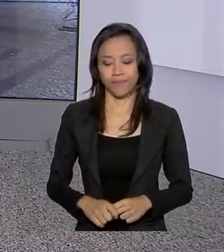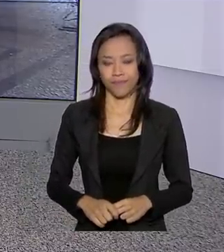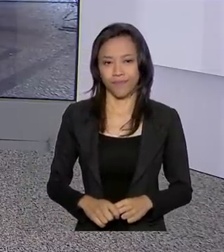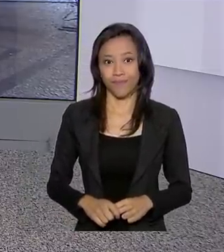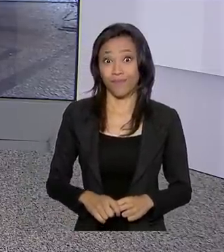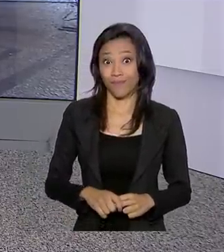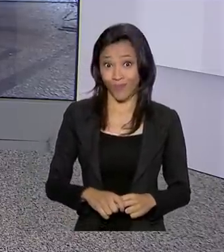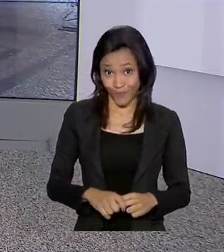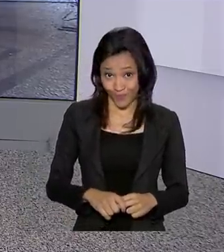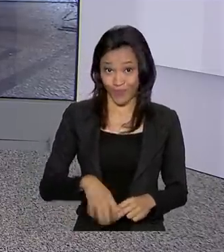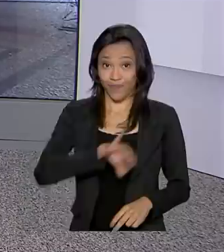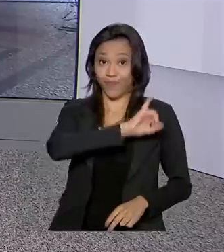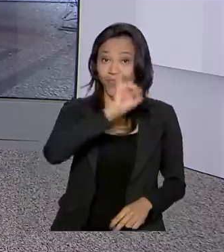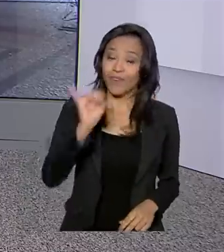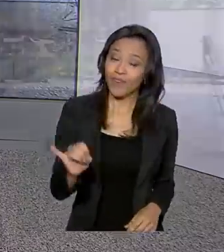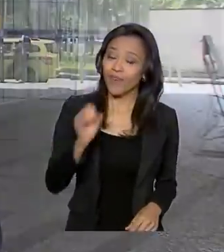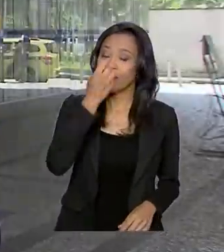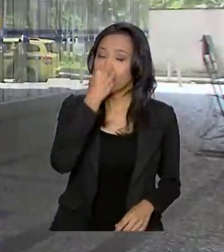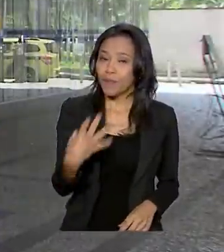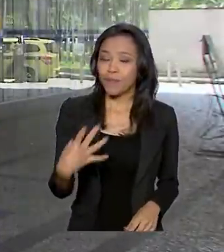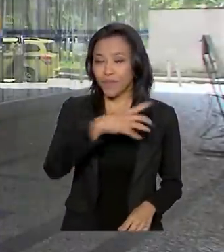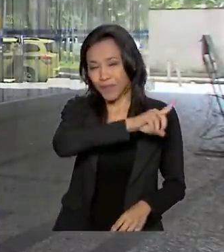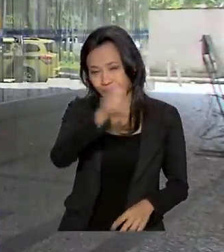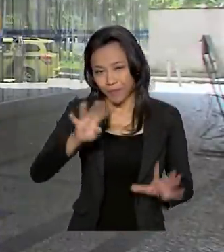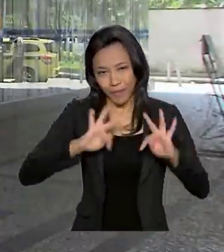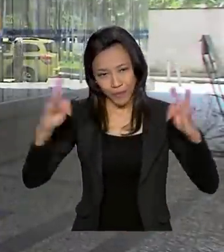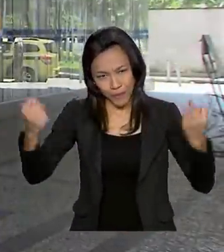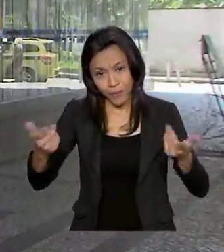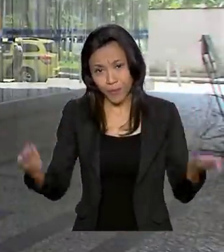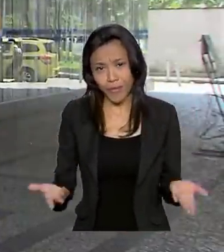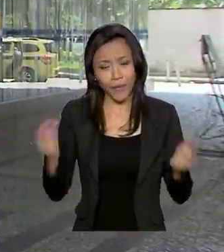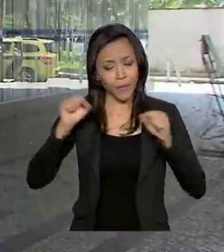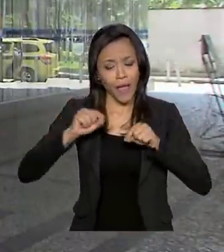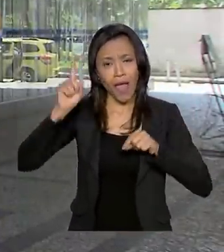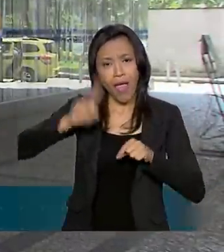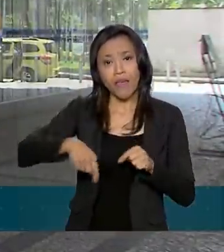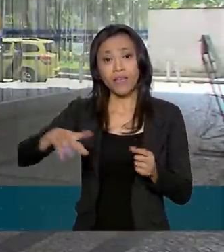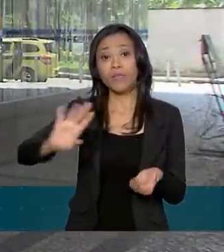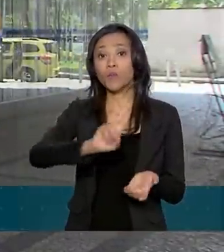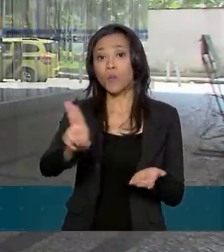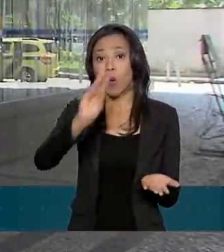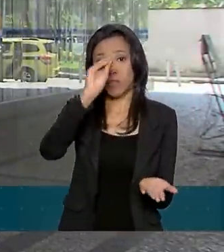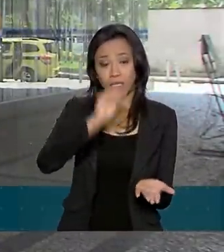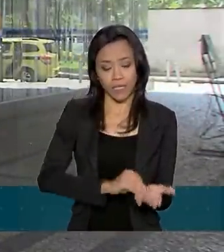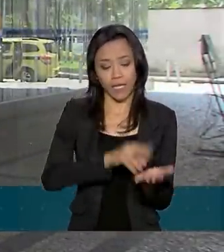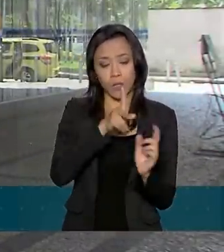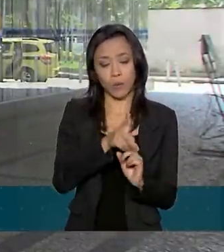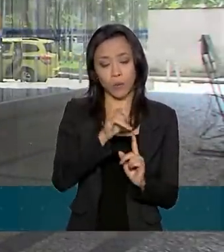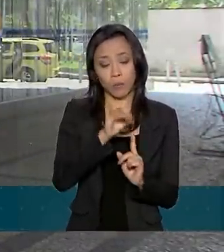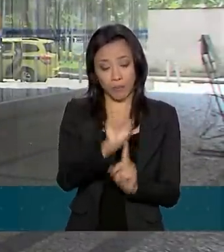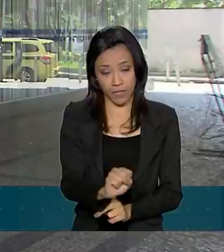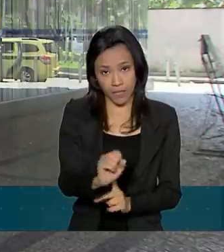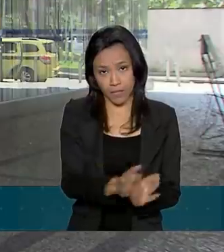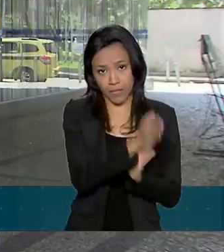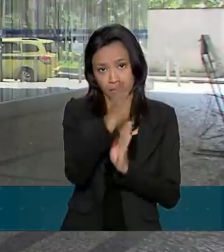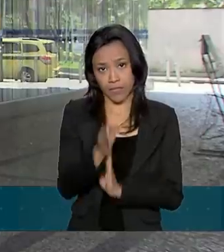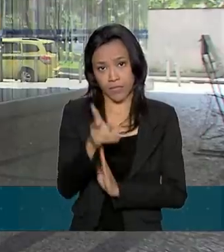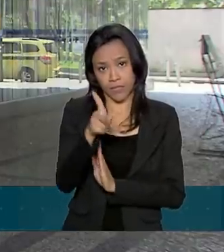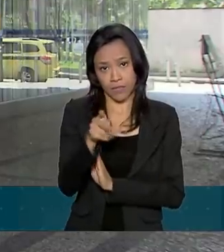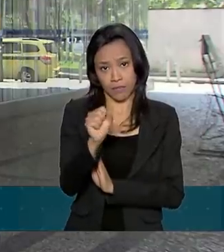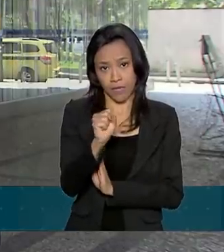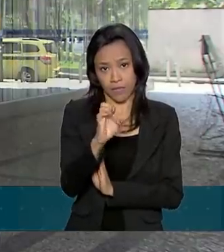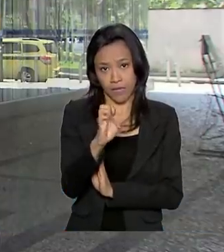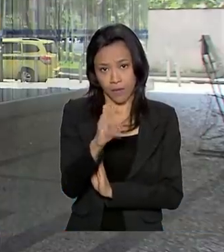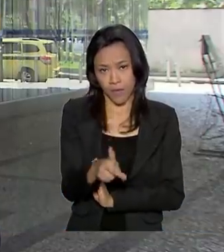Oi, Renata. Bom dia para você, bom dia a todo mundo. O benefício é pago ao trabalhador inscrito no PIS-PASEP há pelo menos 5 anos, que tenha trabalhado